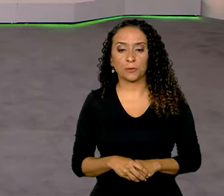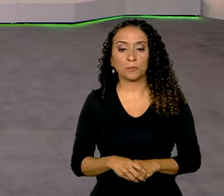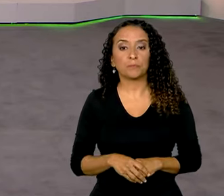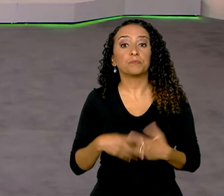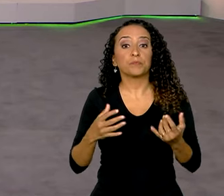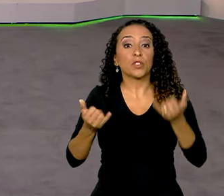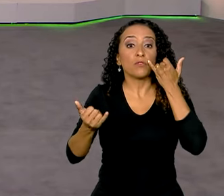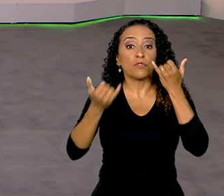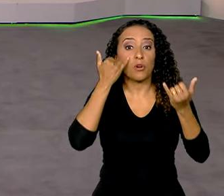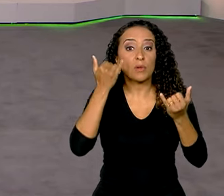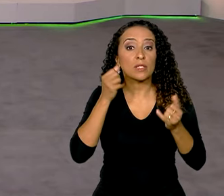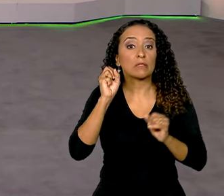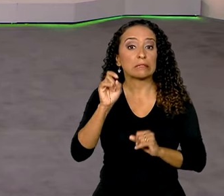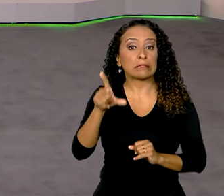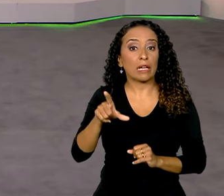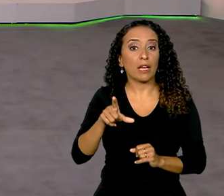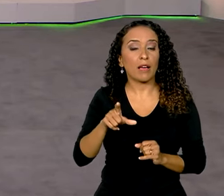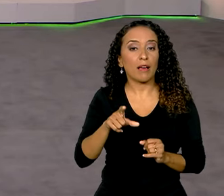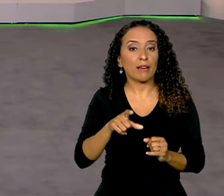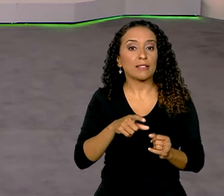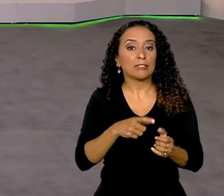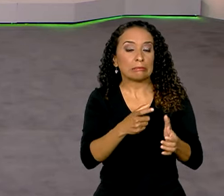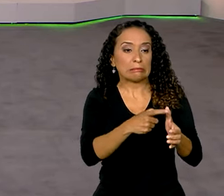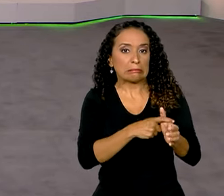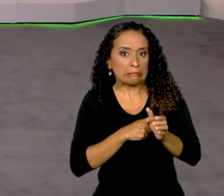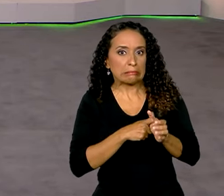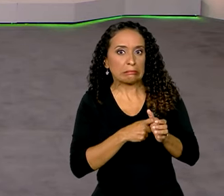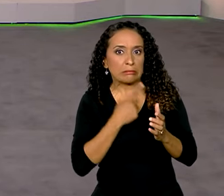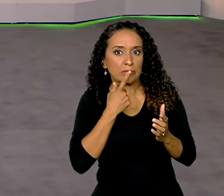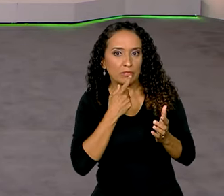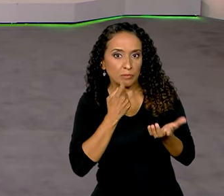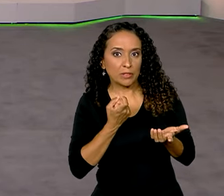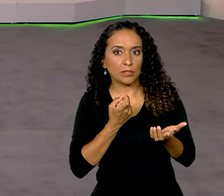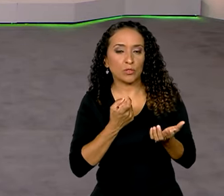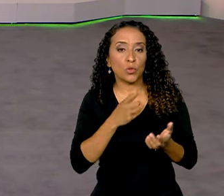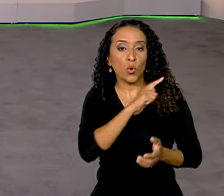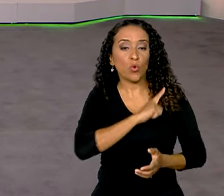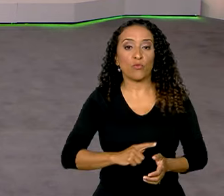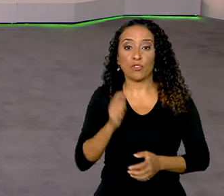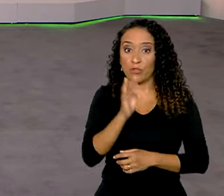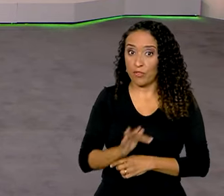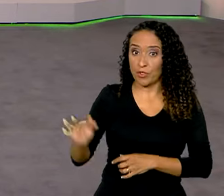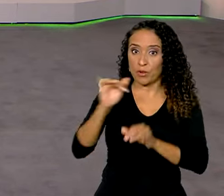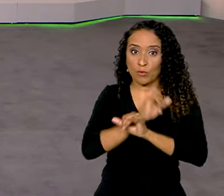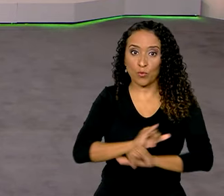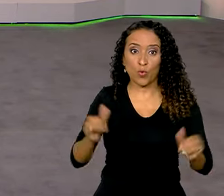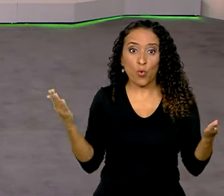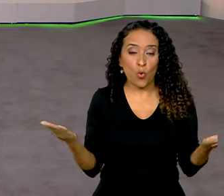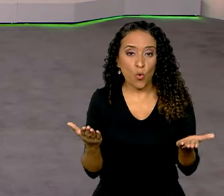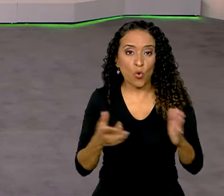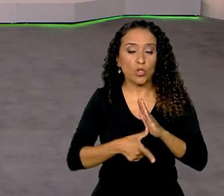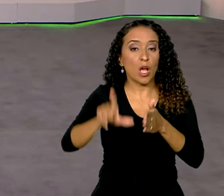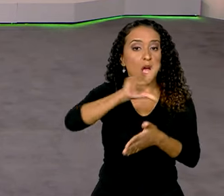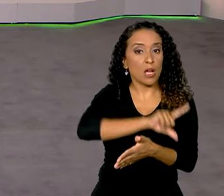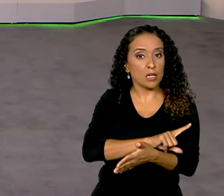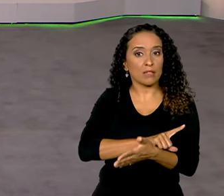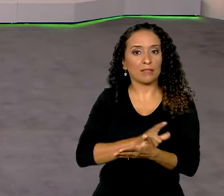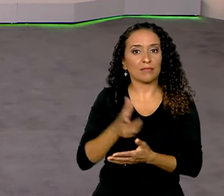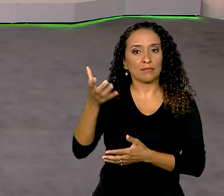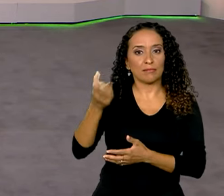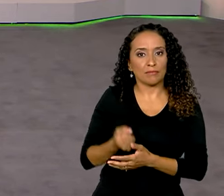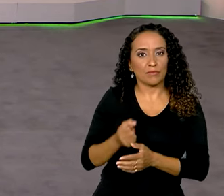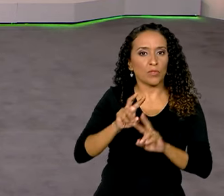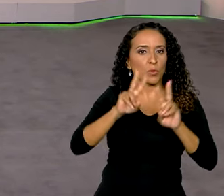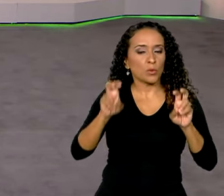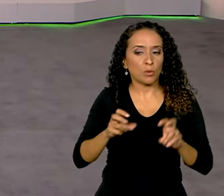Informação para quem está com as contas no vermelho. O governo federal anunciou hoje a antecipação do benefício